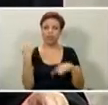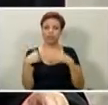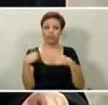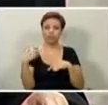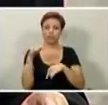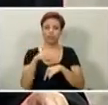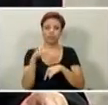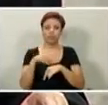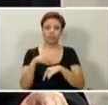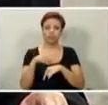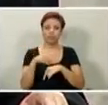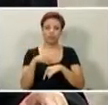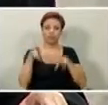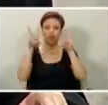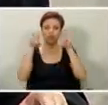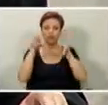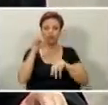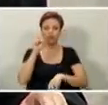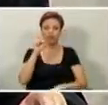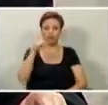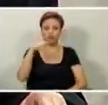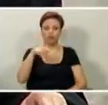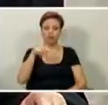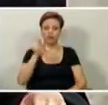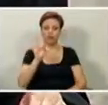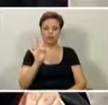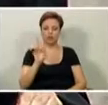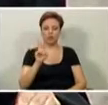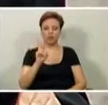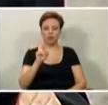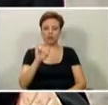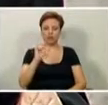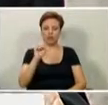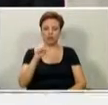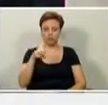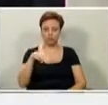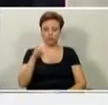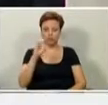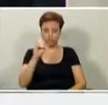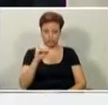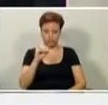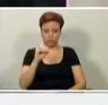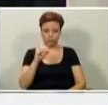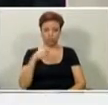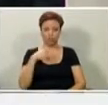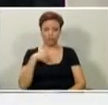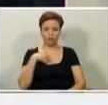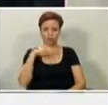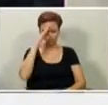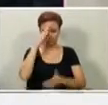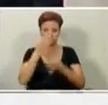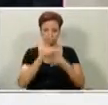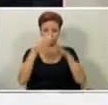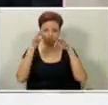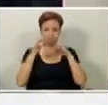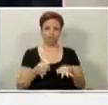aqui do SP Turismo. Eu tenho uma convicção que